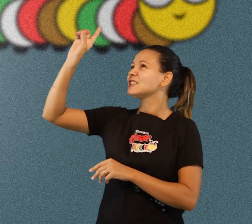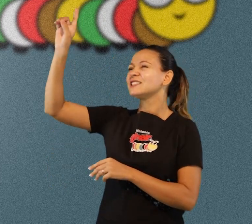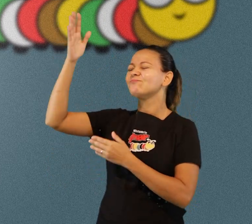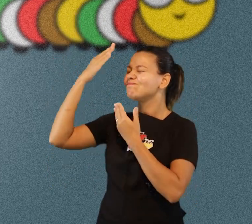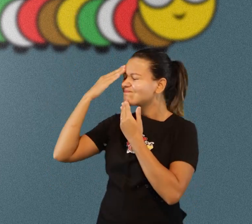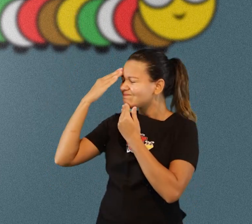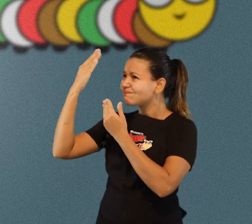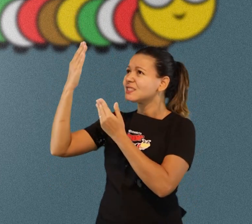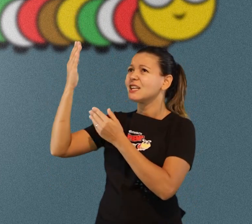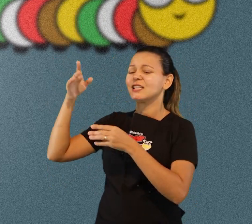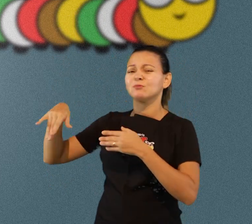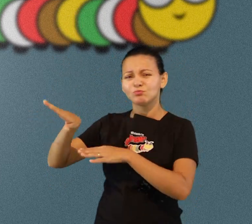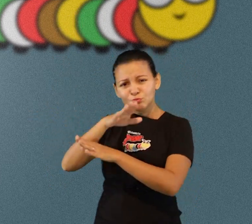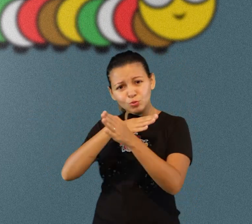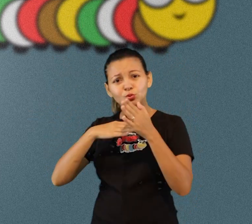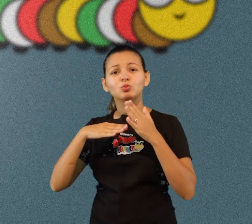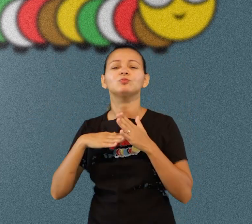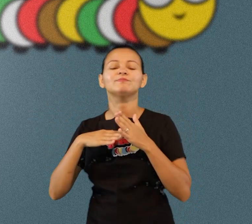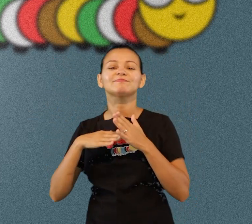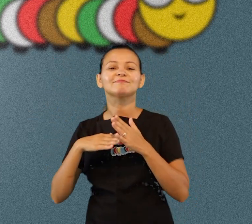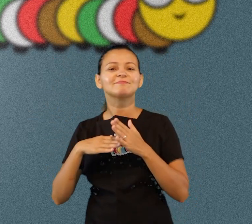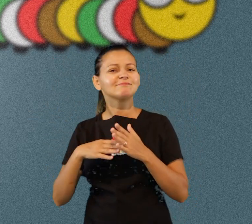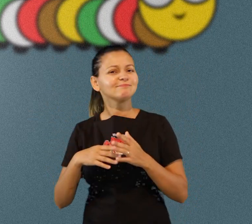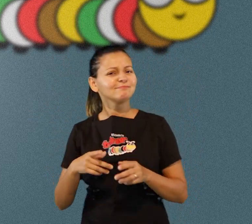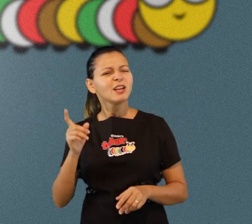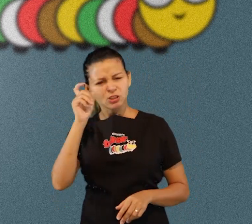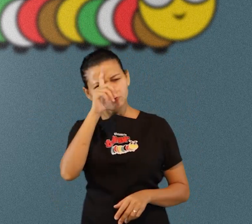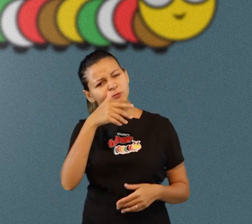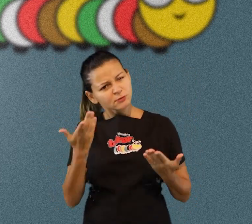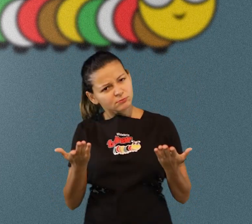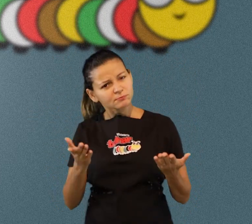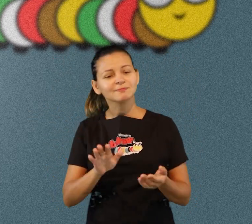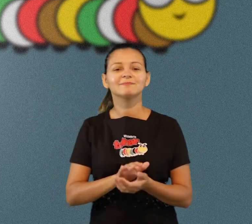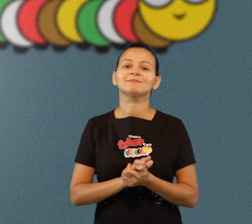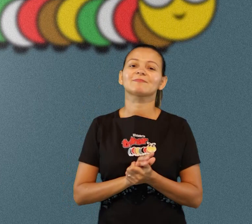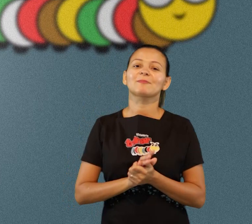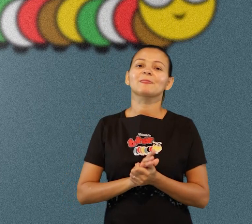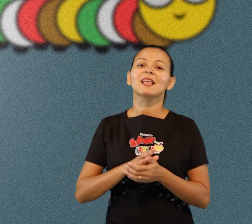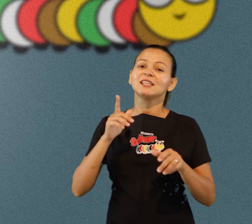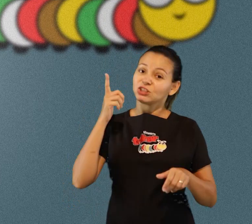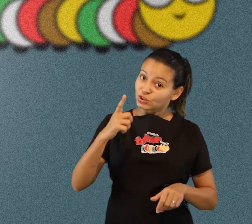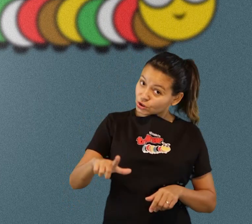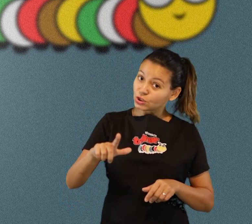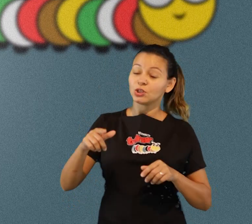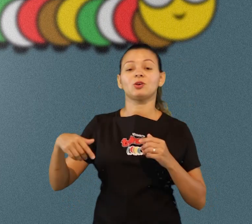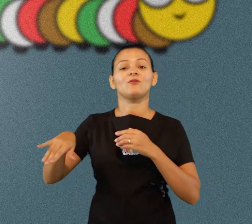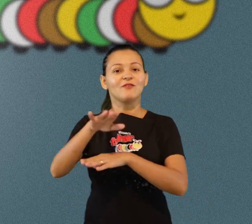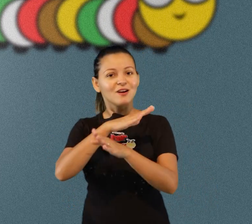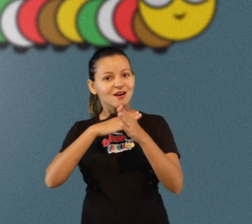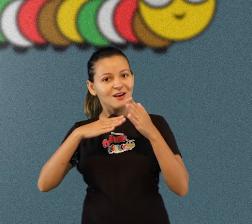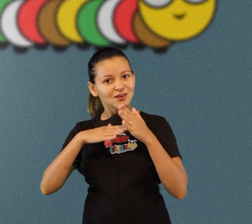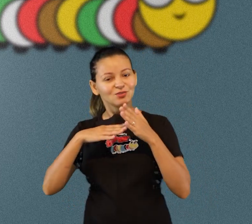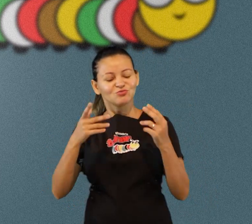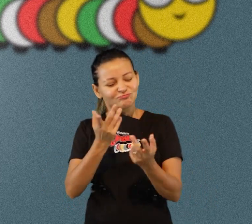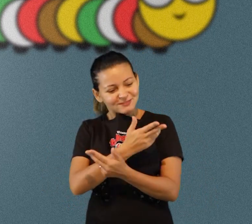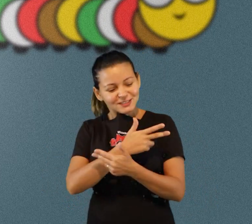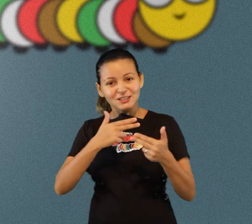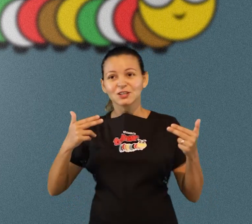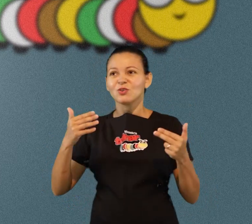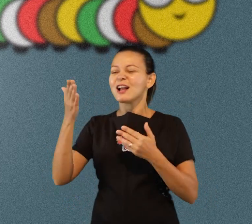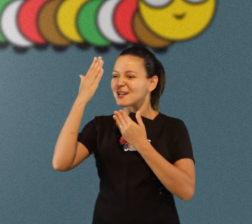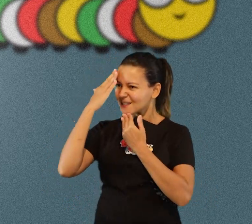coisas sejam agradecidos a Deus está difícil? vamos de novo